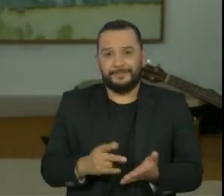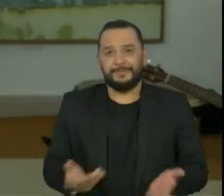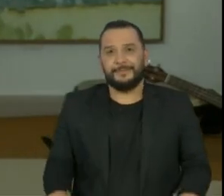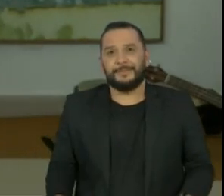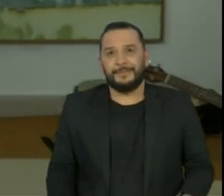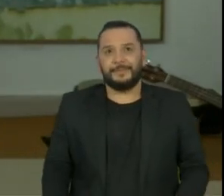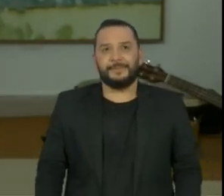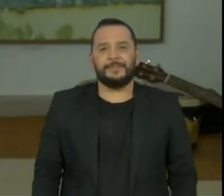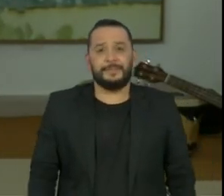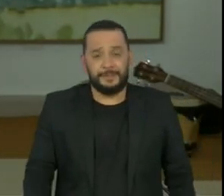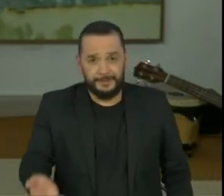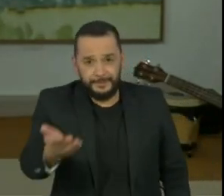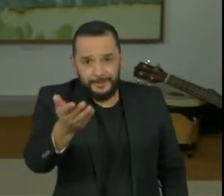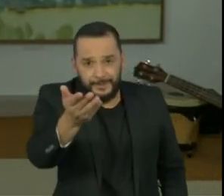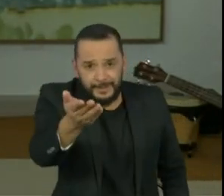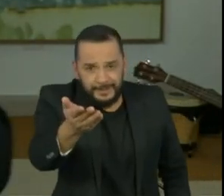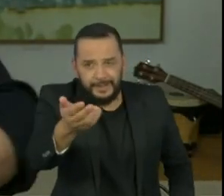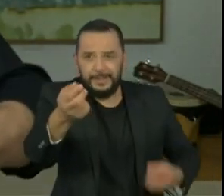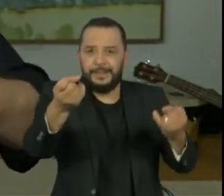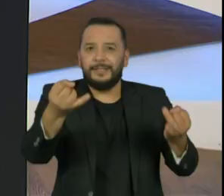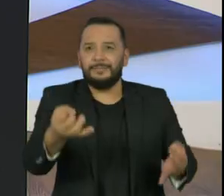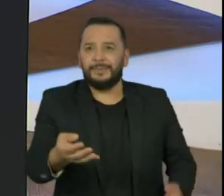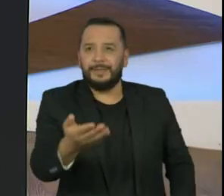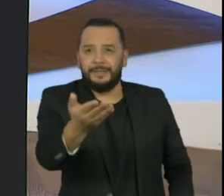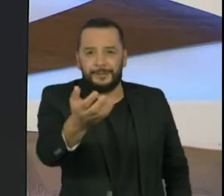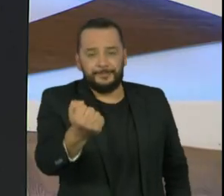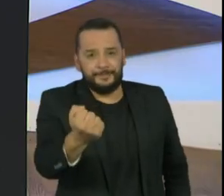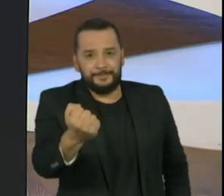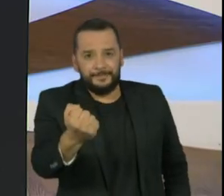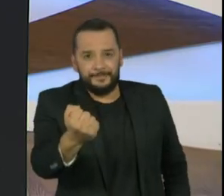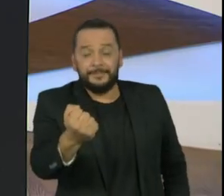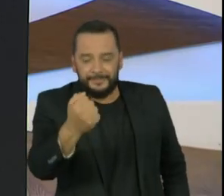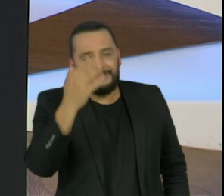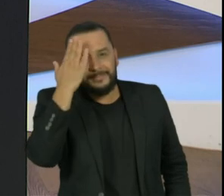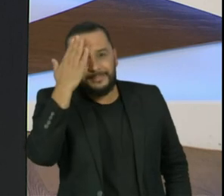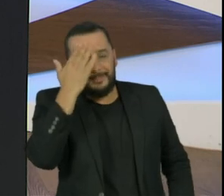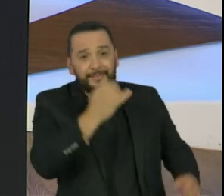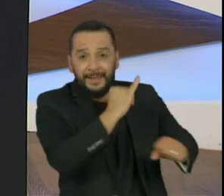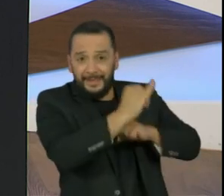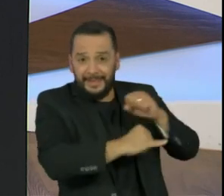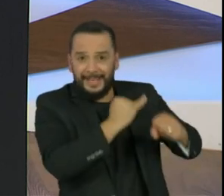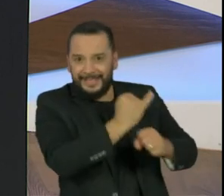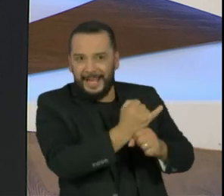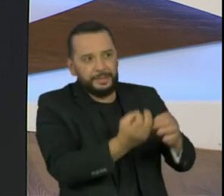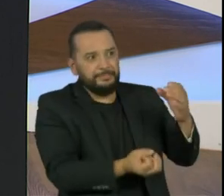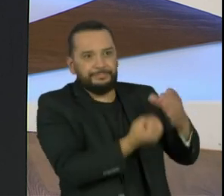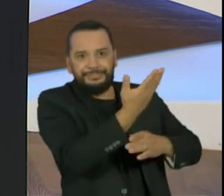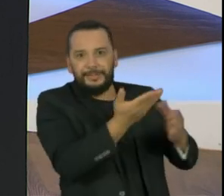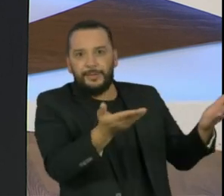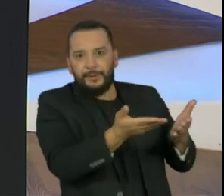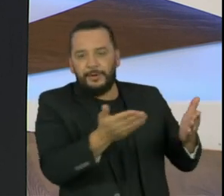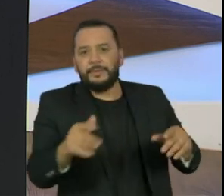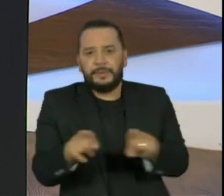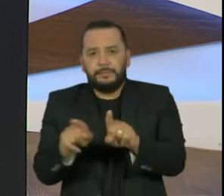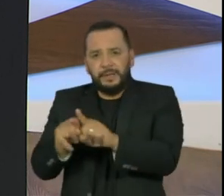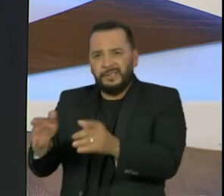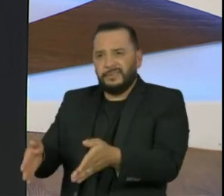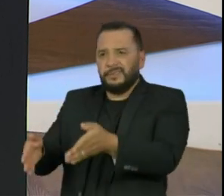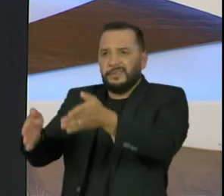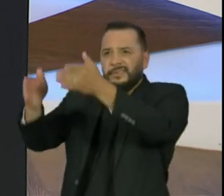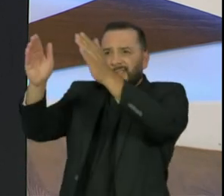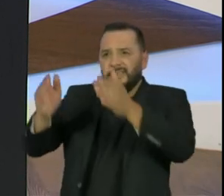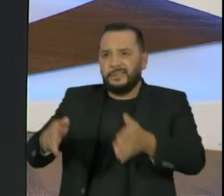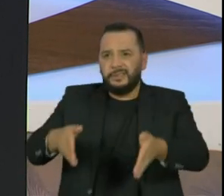o que você está retratando é um pouco, apesar da internet ter nascido, apesar das torres gêmeas ter